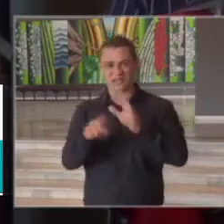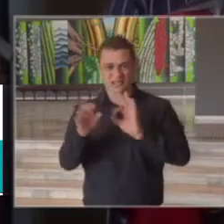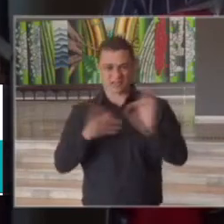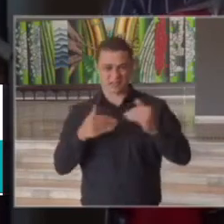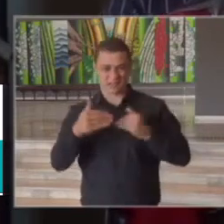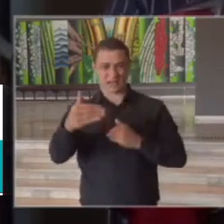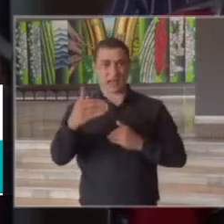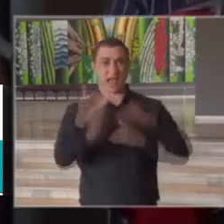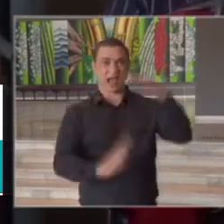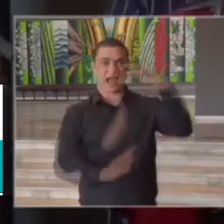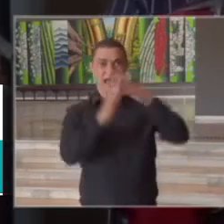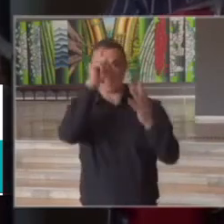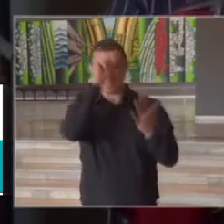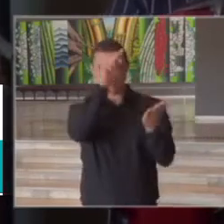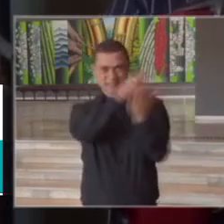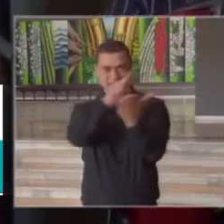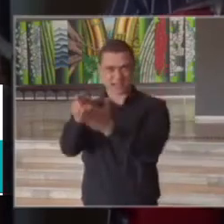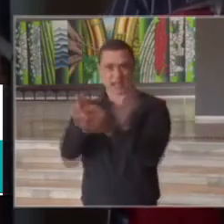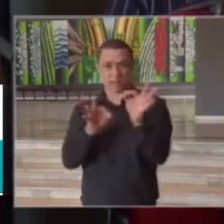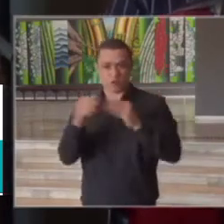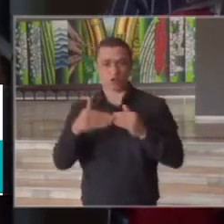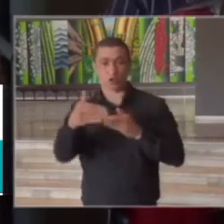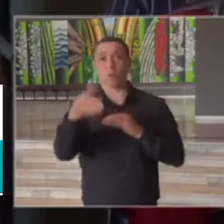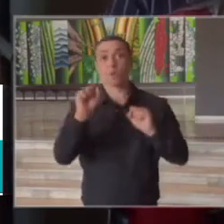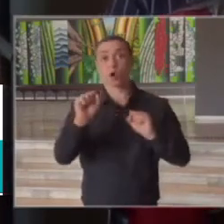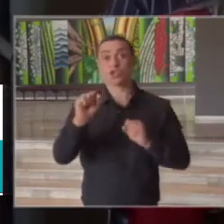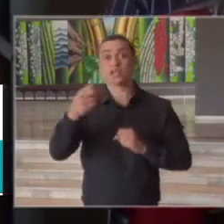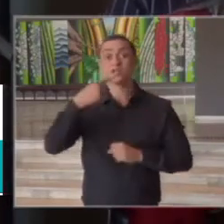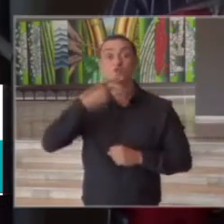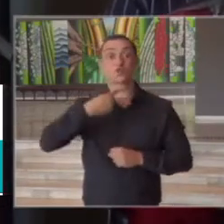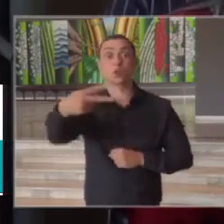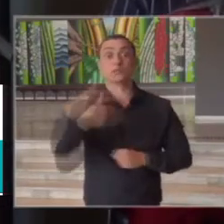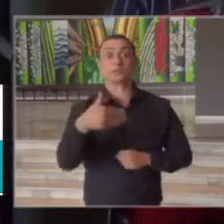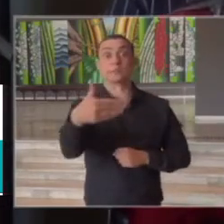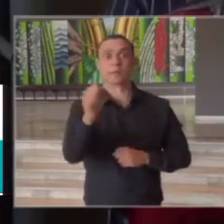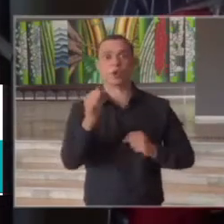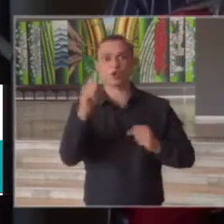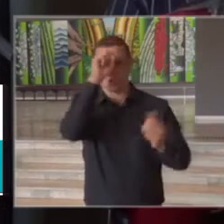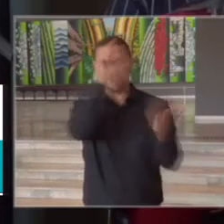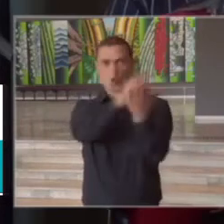o pico de internações devem ocorrer ao longo das próximas duas semanas